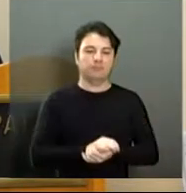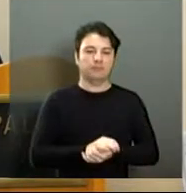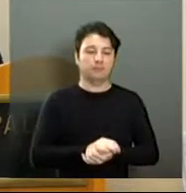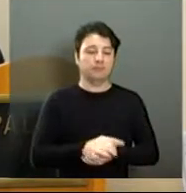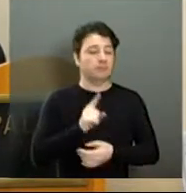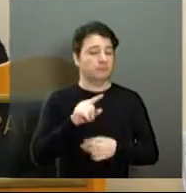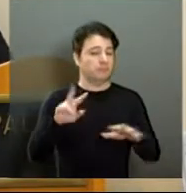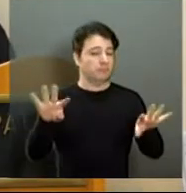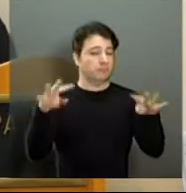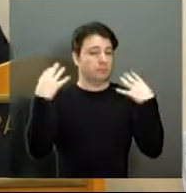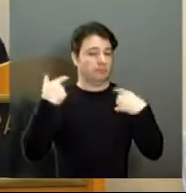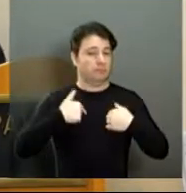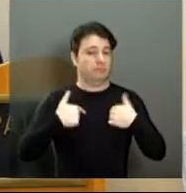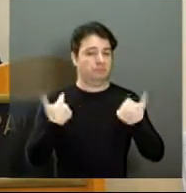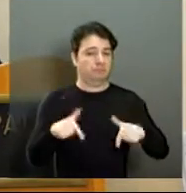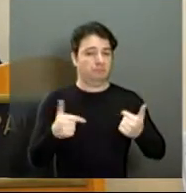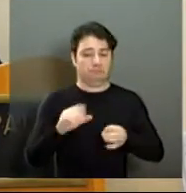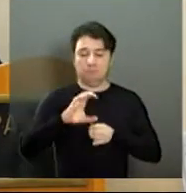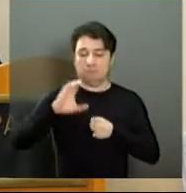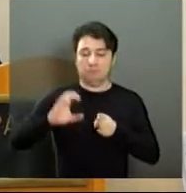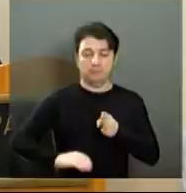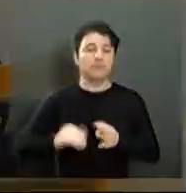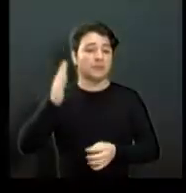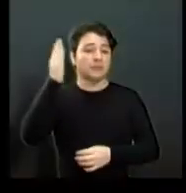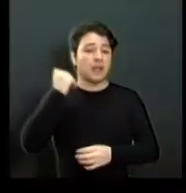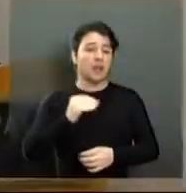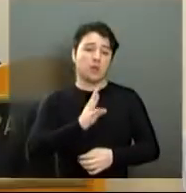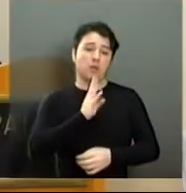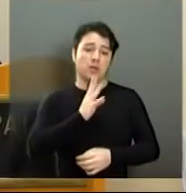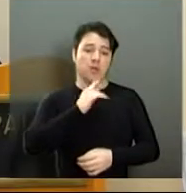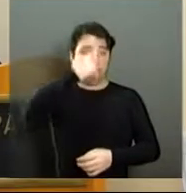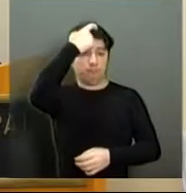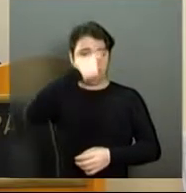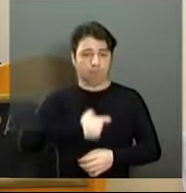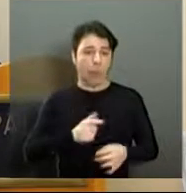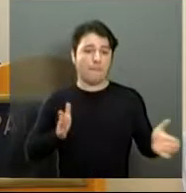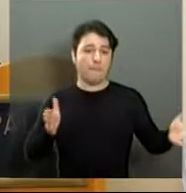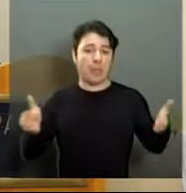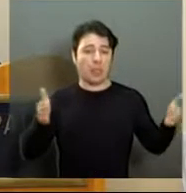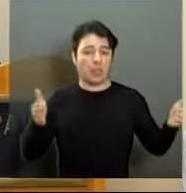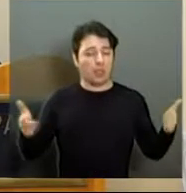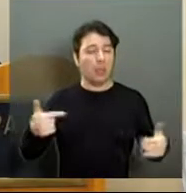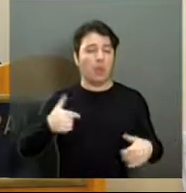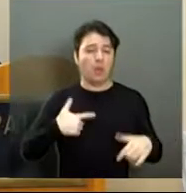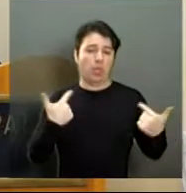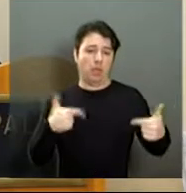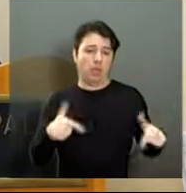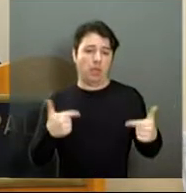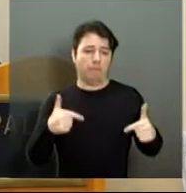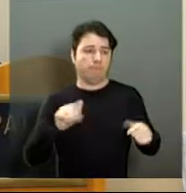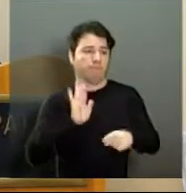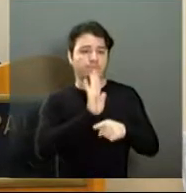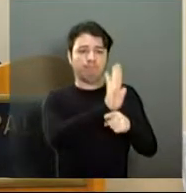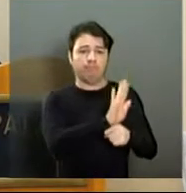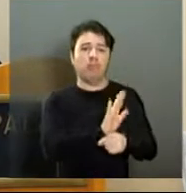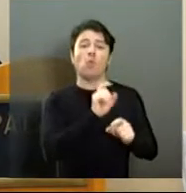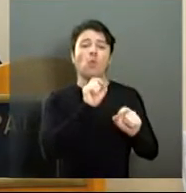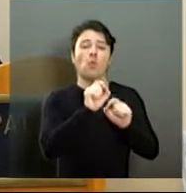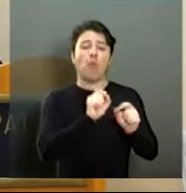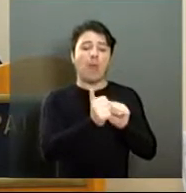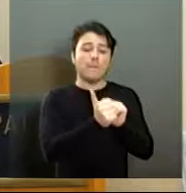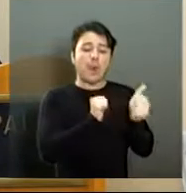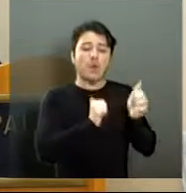acompanham o meu trabalho na Câmara Municipal sabem que desde o começo do meu mandato tenho trabalhado muito pelo Comprego Esportivo da Ferroviária